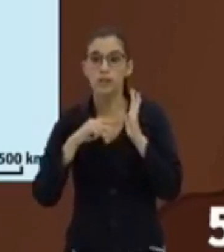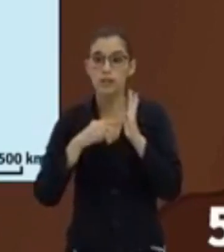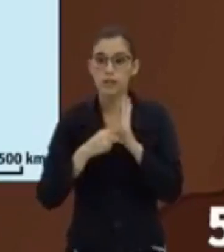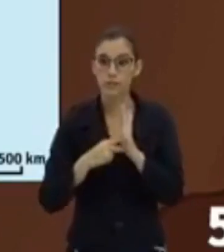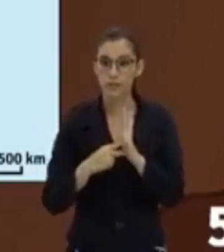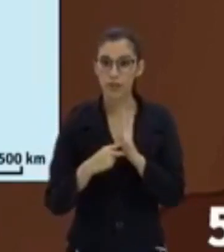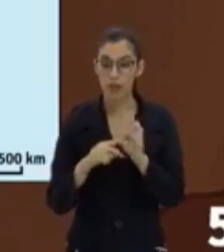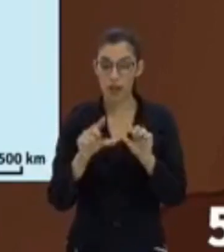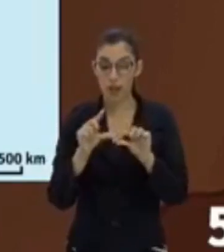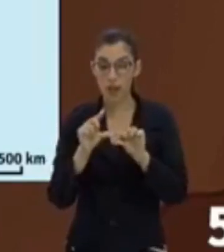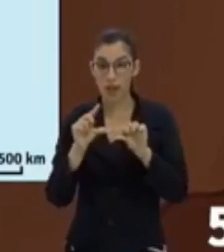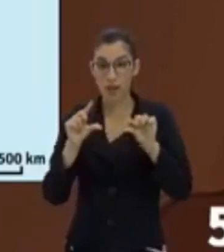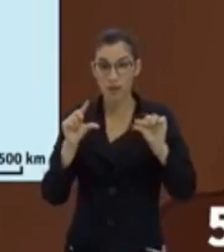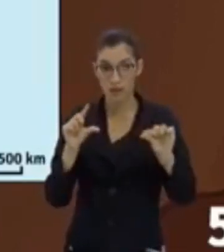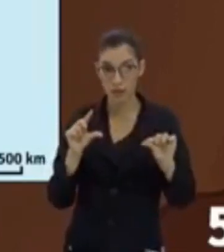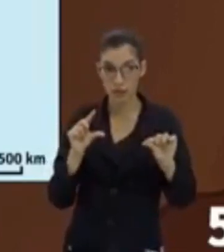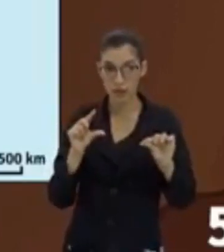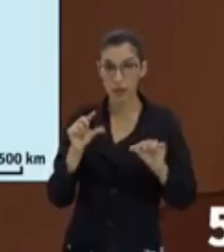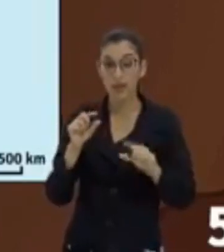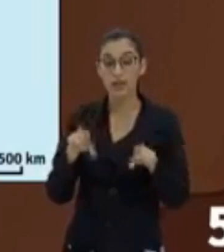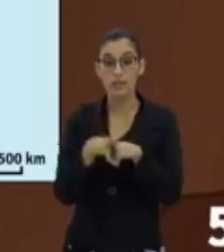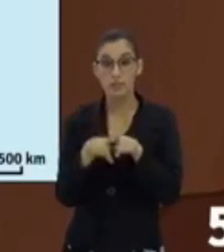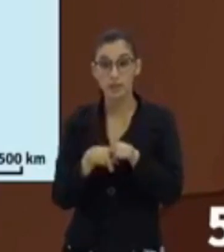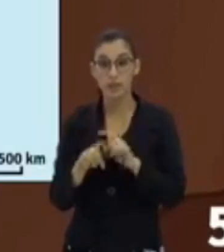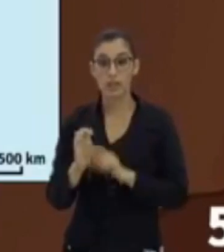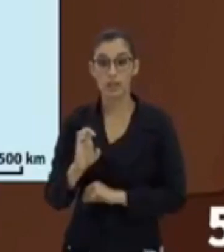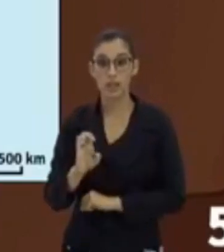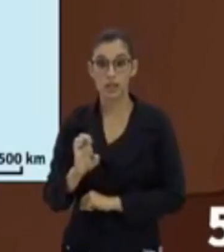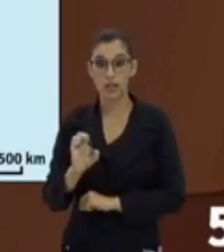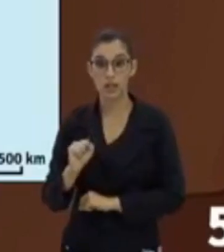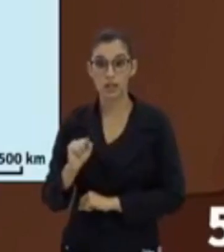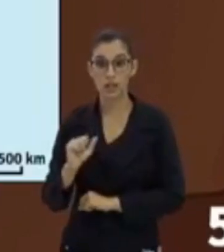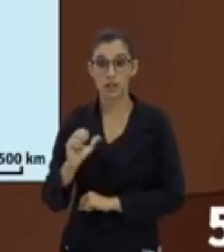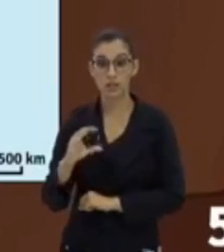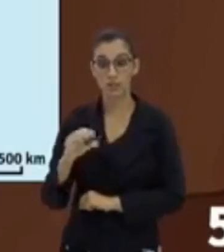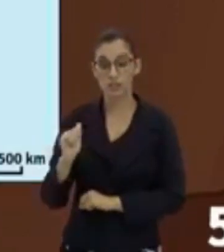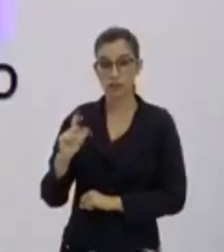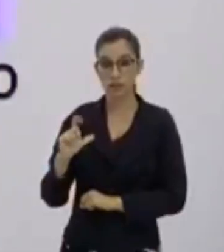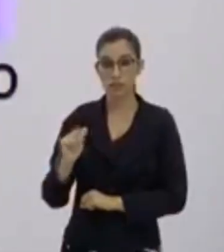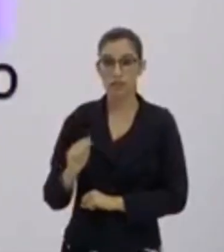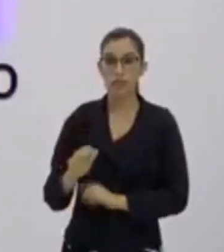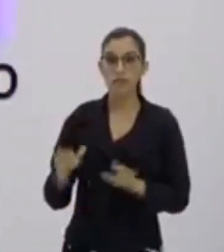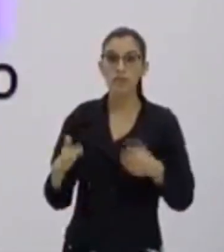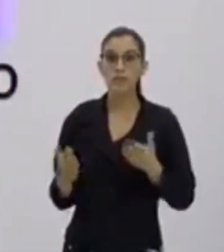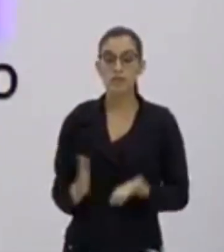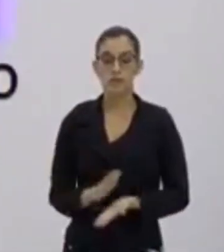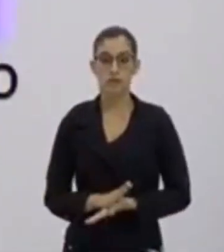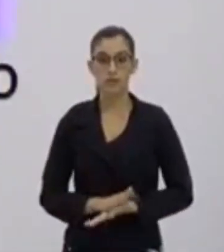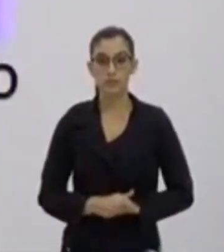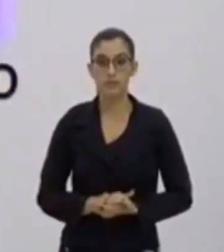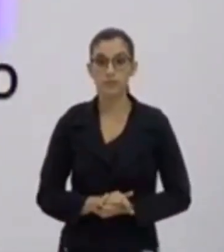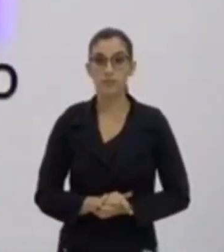legenda, para a gente compreender melhor. Então, para início de conversa, volta para mim. O eu te disse? O mapa,